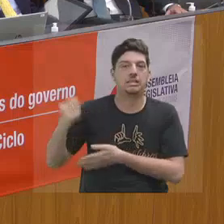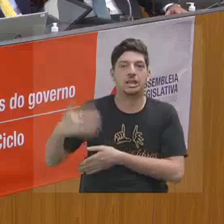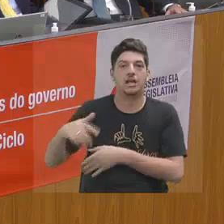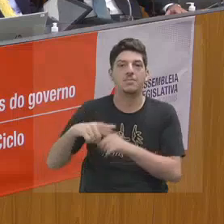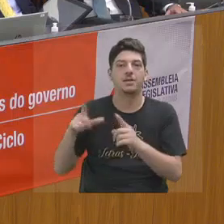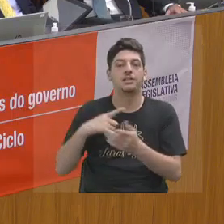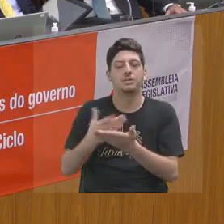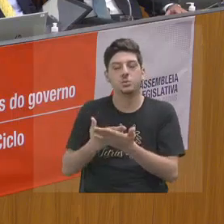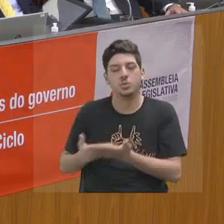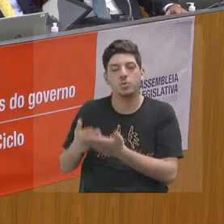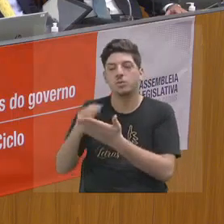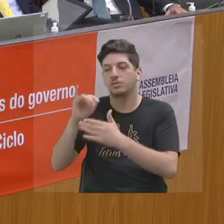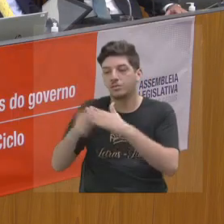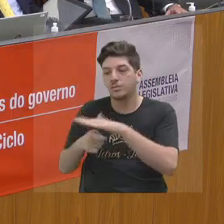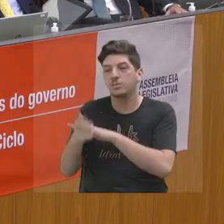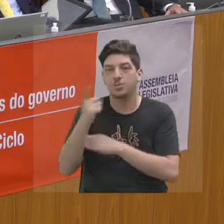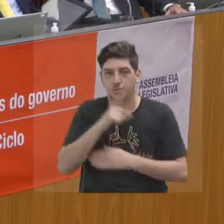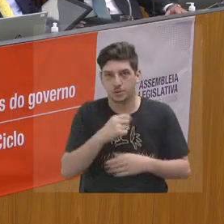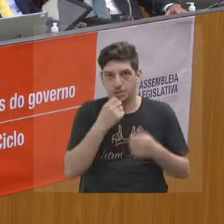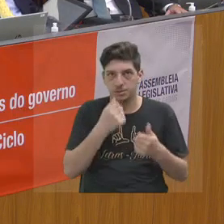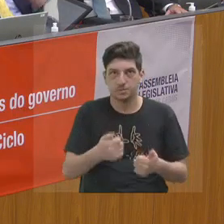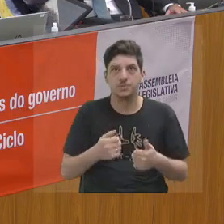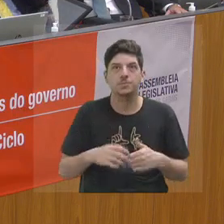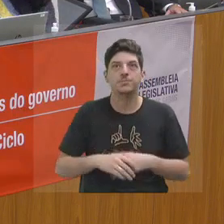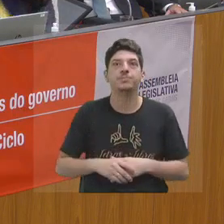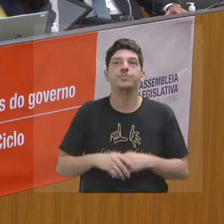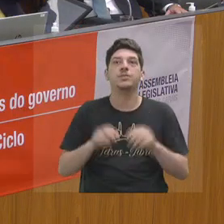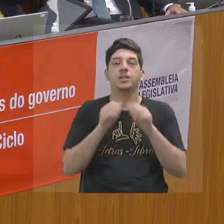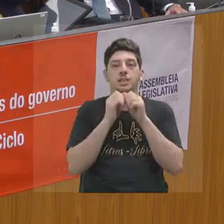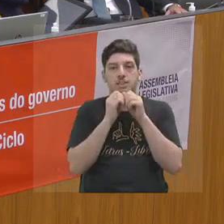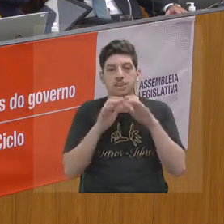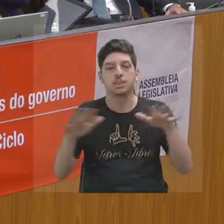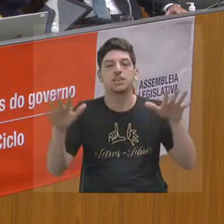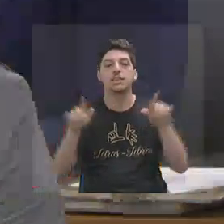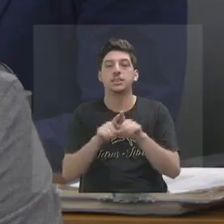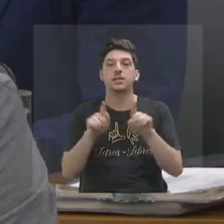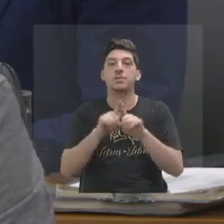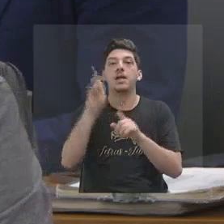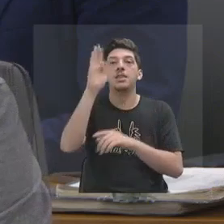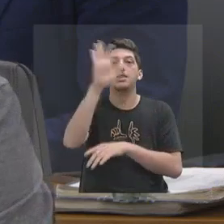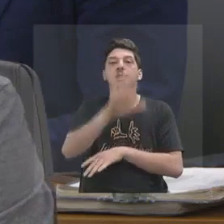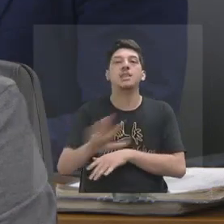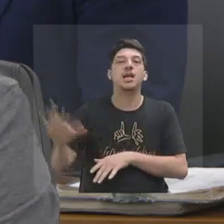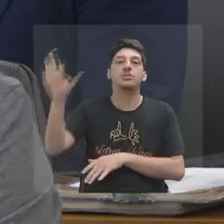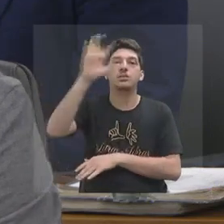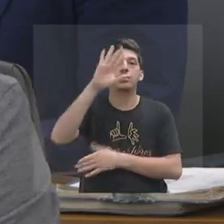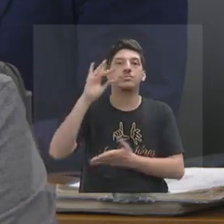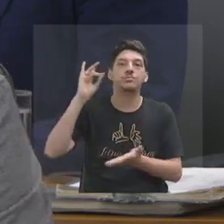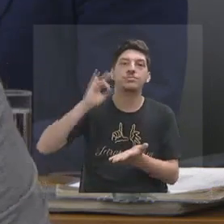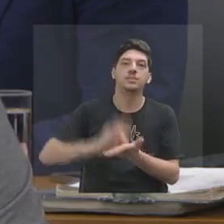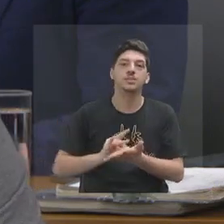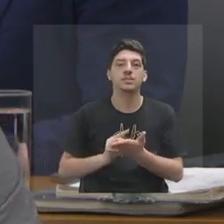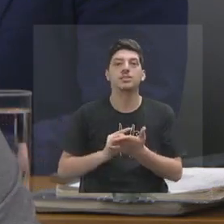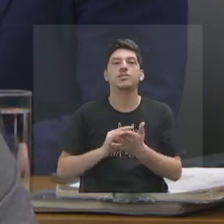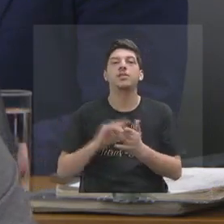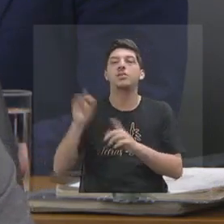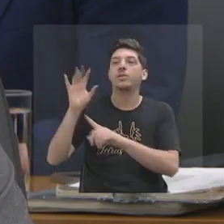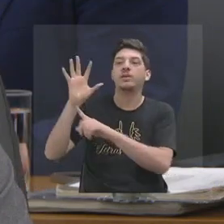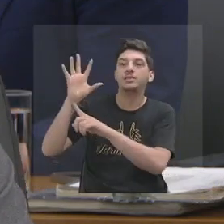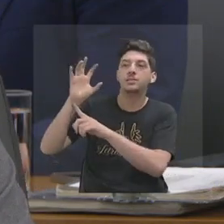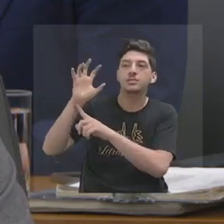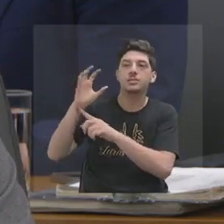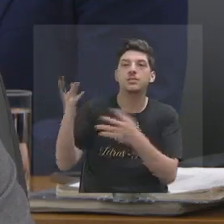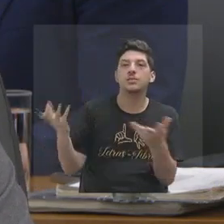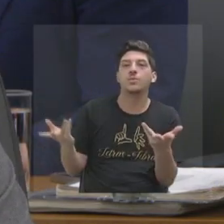para buscar essa viabilidade. Não só a interiorização, como no caso a nacionalização efetiva, com o sinal de qualidade que seria